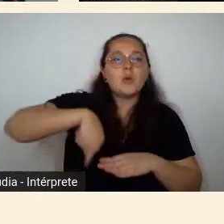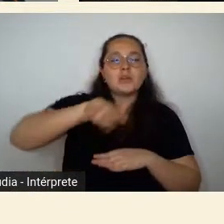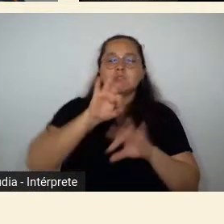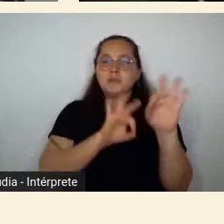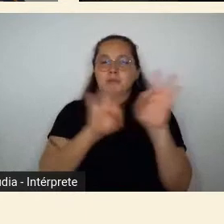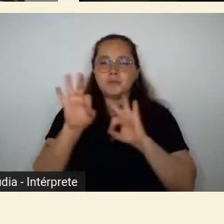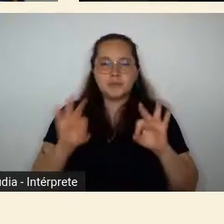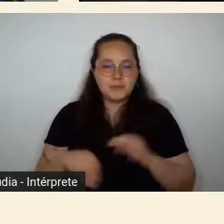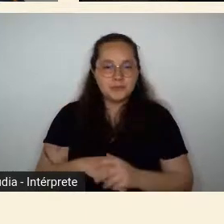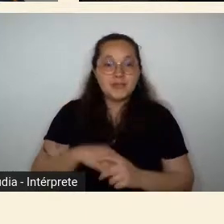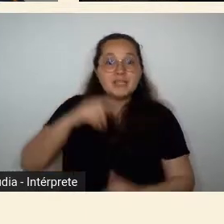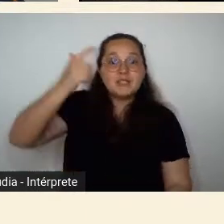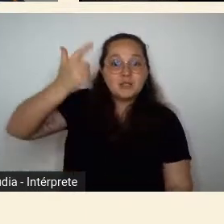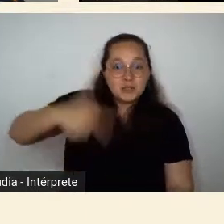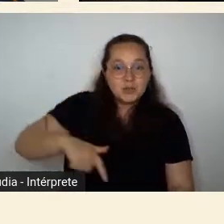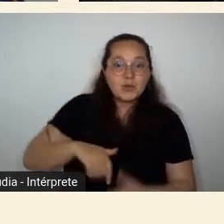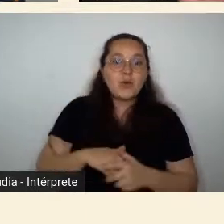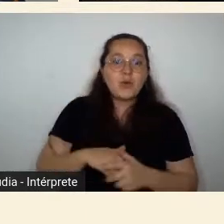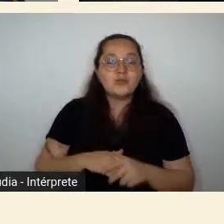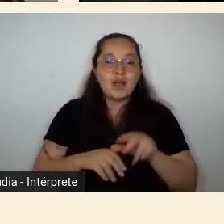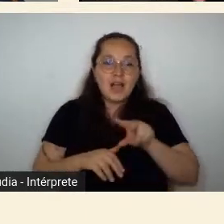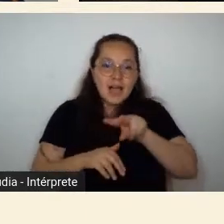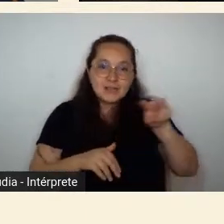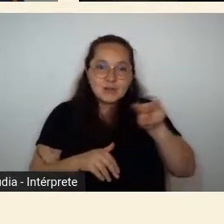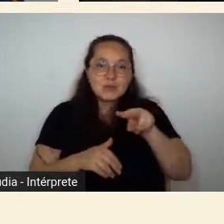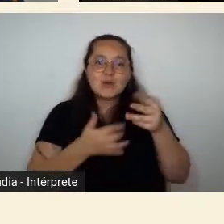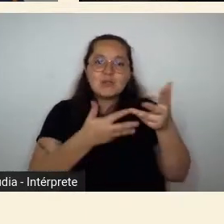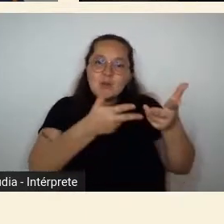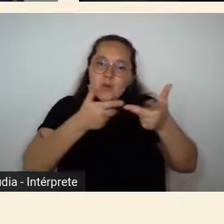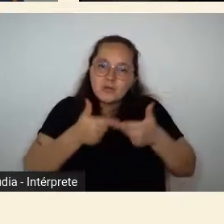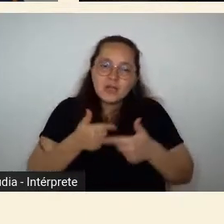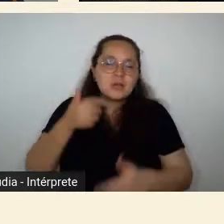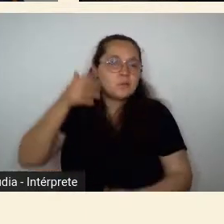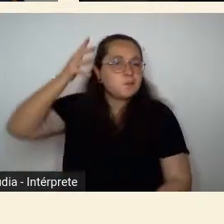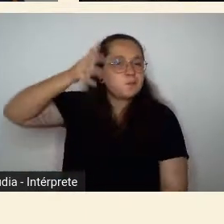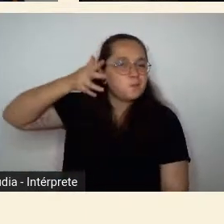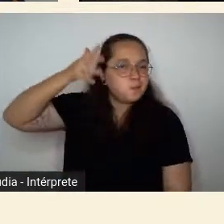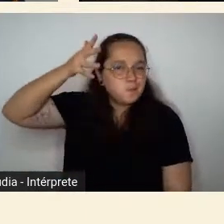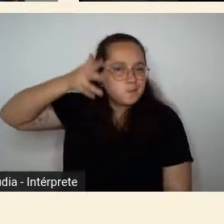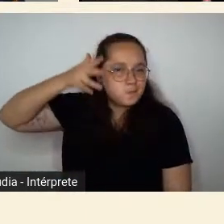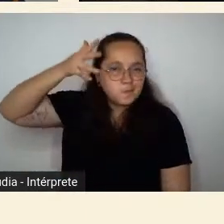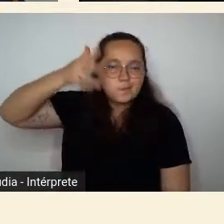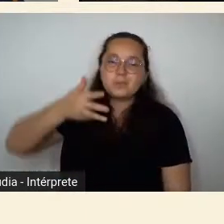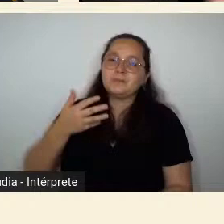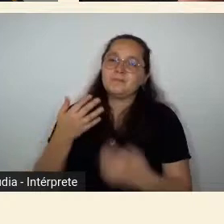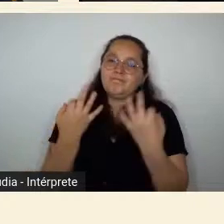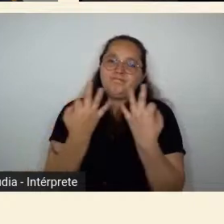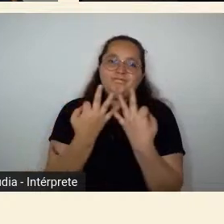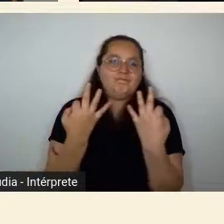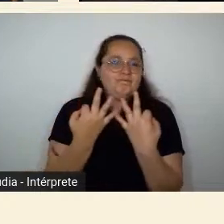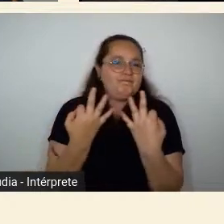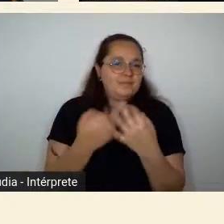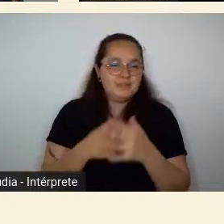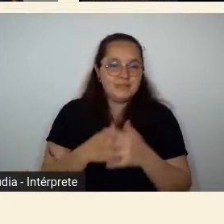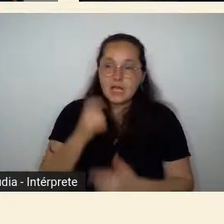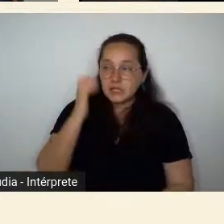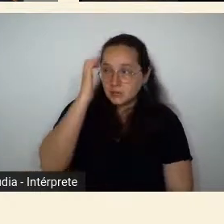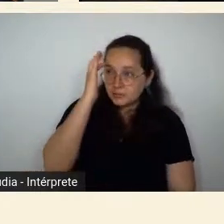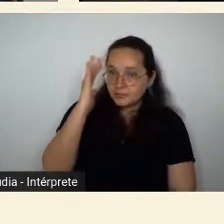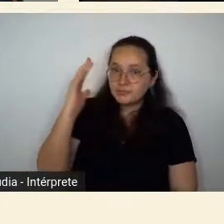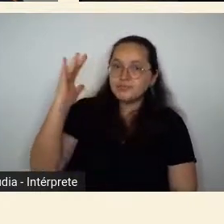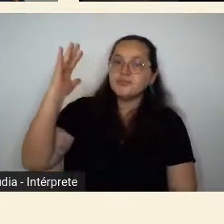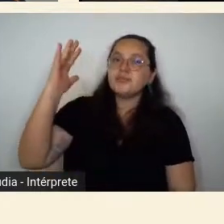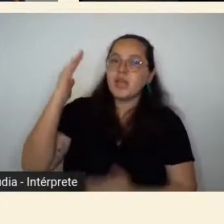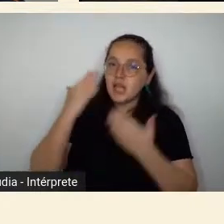uma vez as duas convidadas que trouxeram muitas questões para a gente refletir e abrir esse